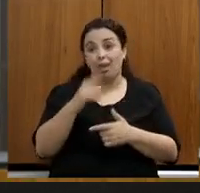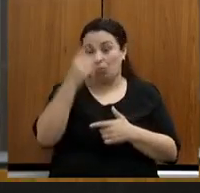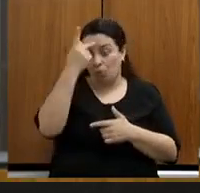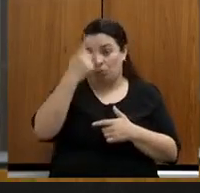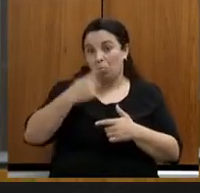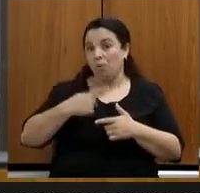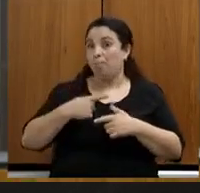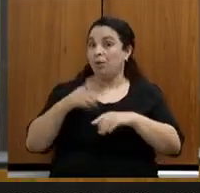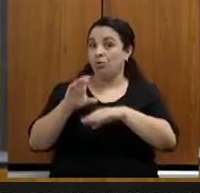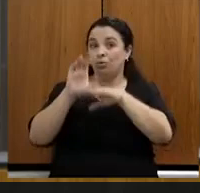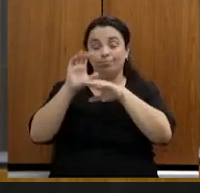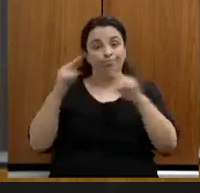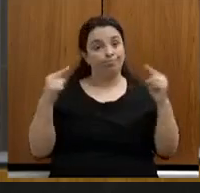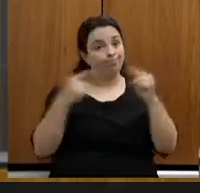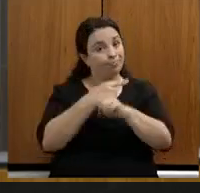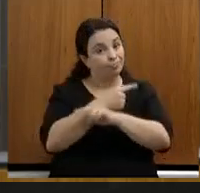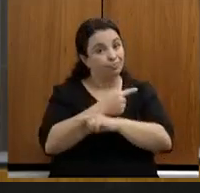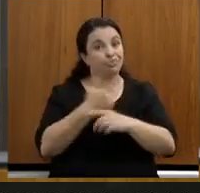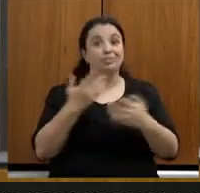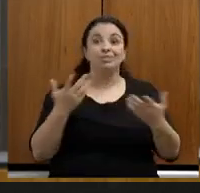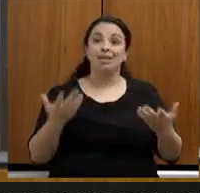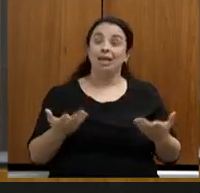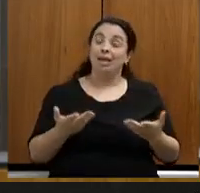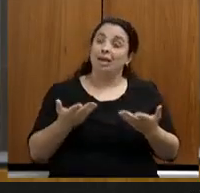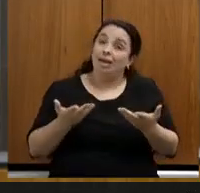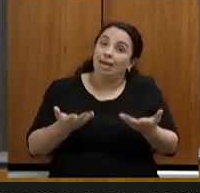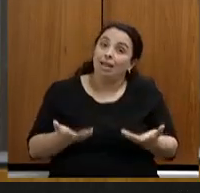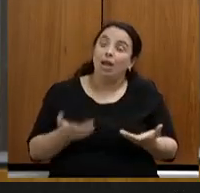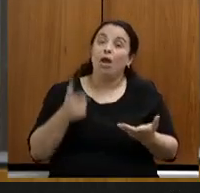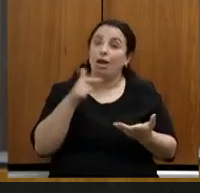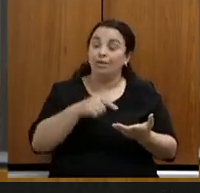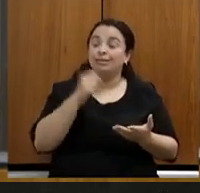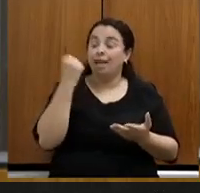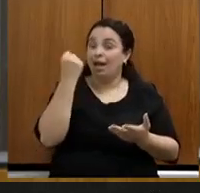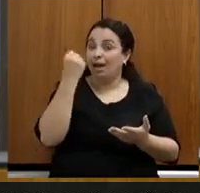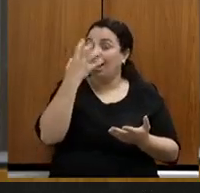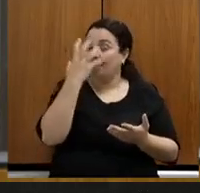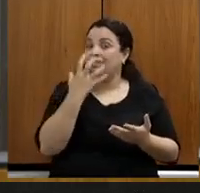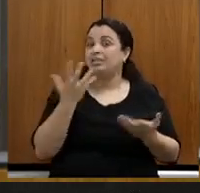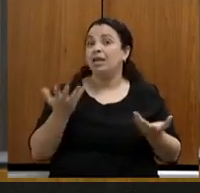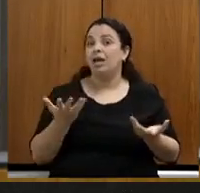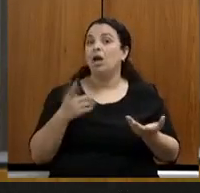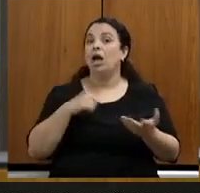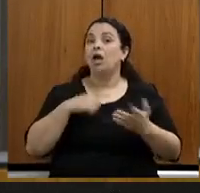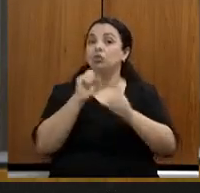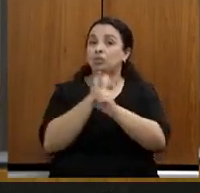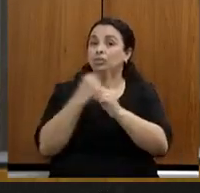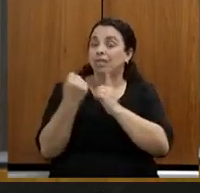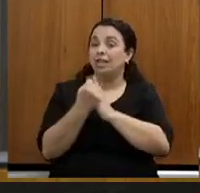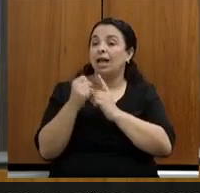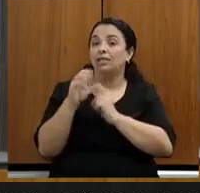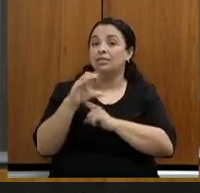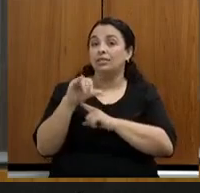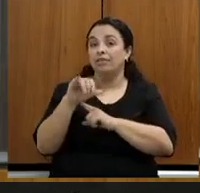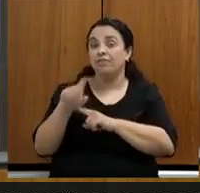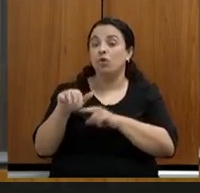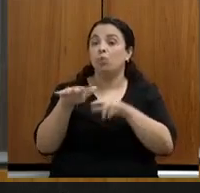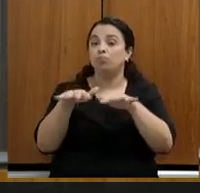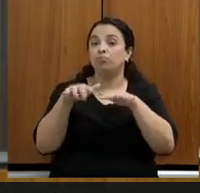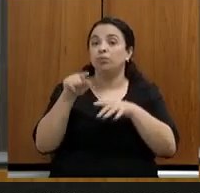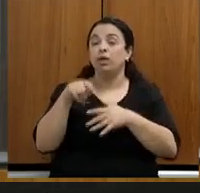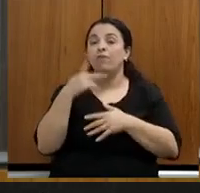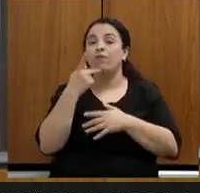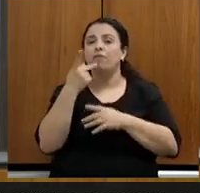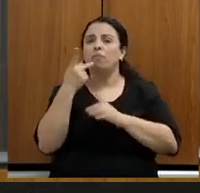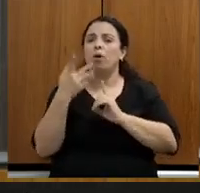muito grave. Nós ouvimos a sociedade civil aqui em audiência, estou apresentando os requerimentos aqui como resultado desse